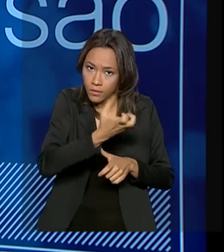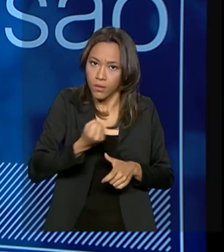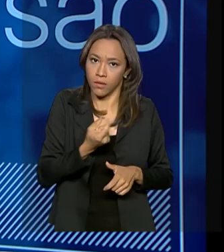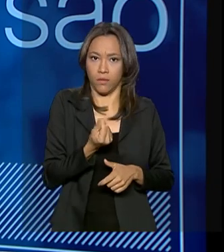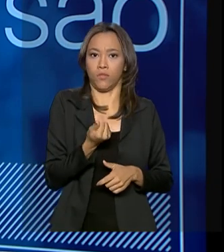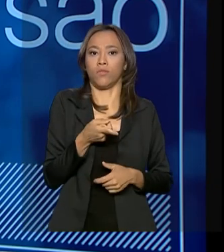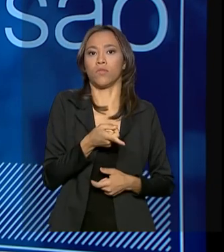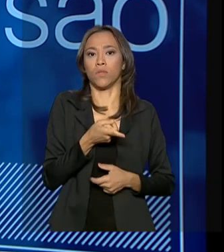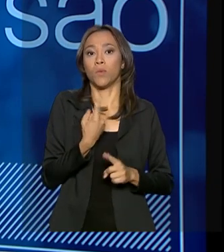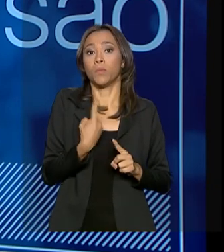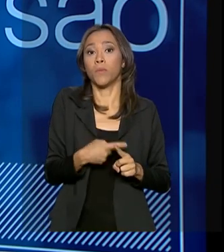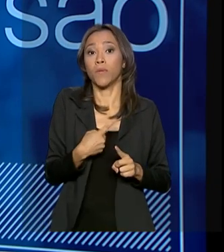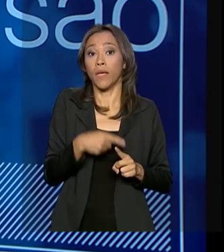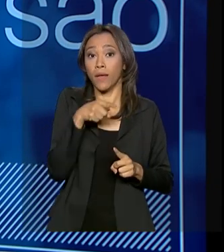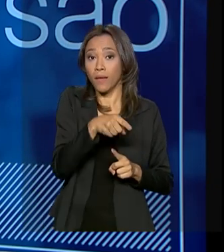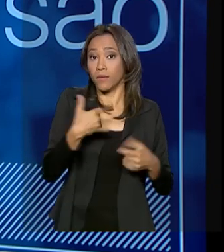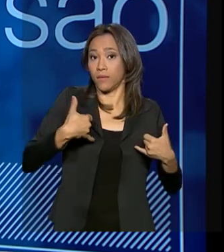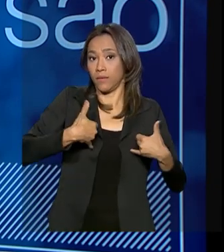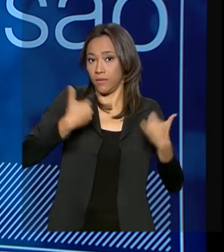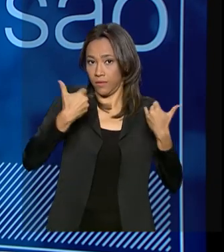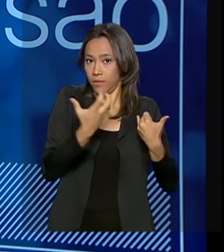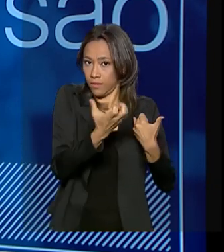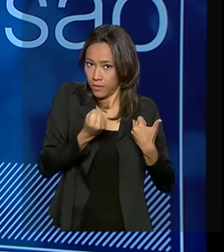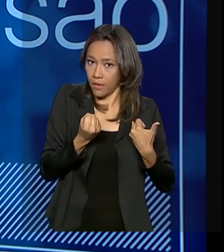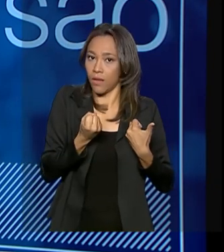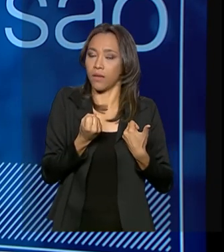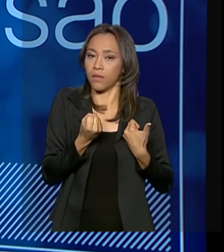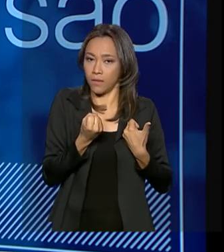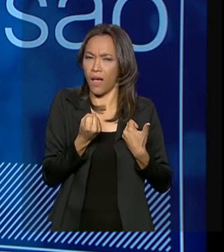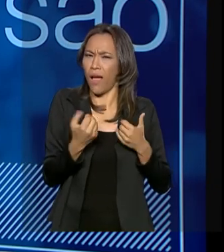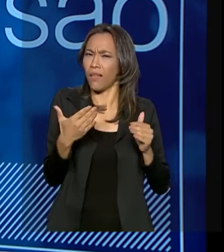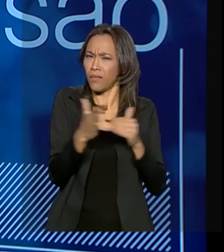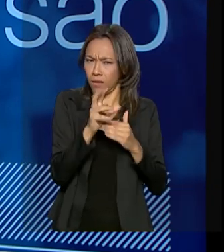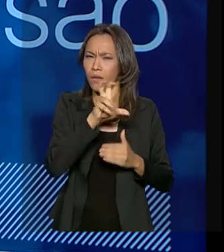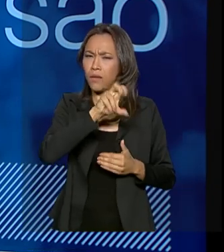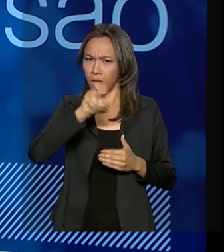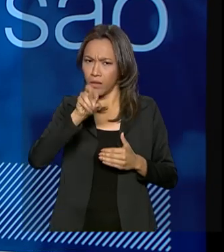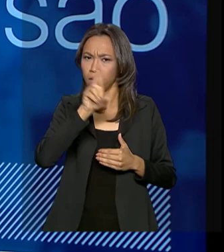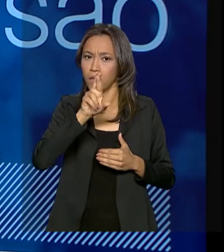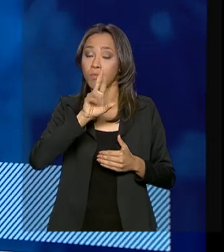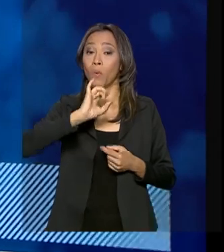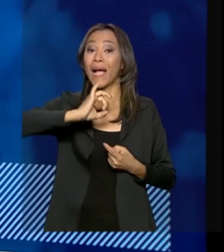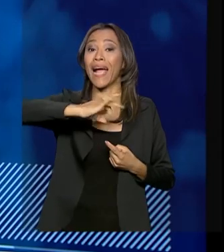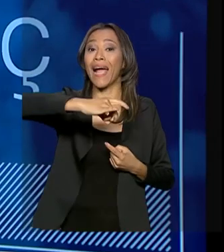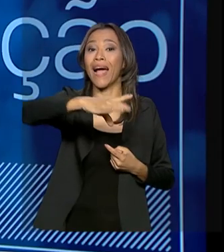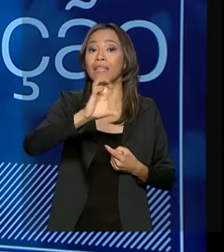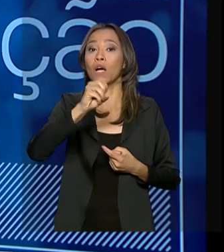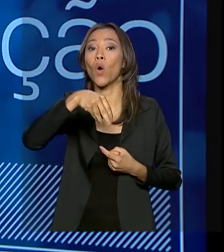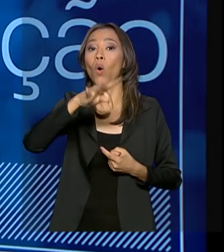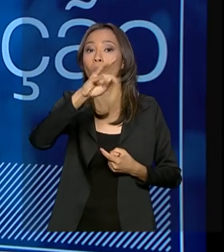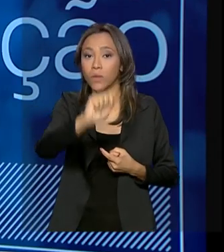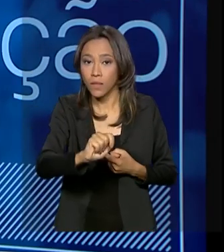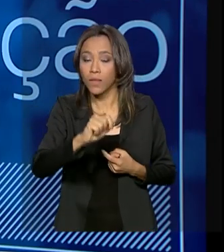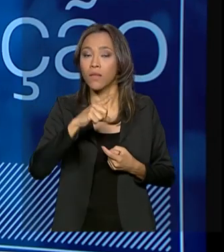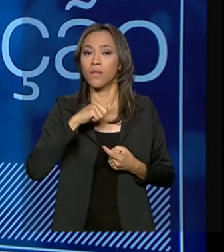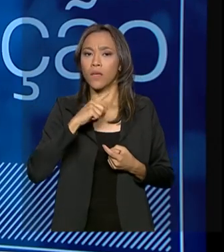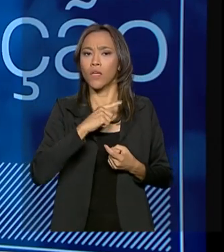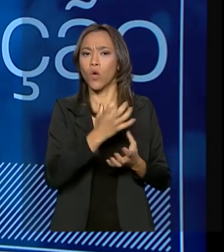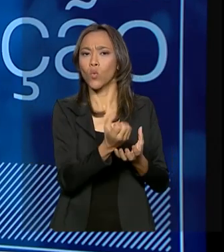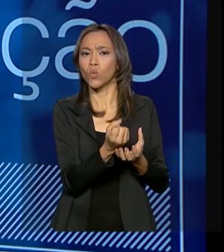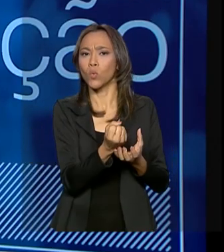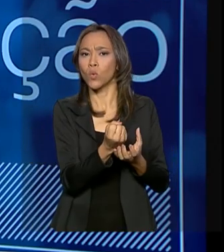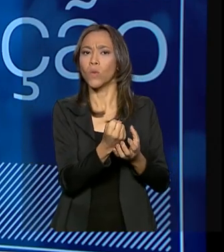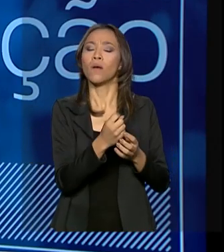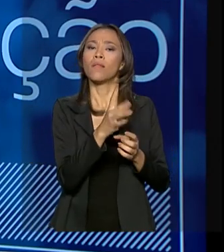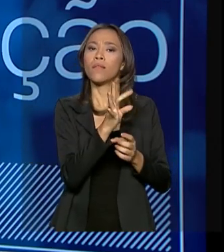por quê? Porque o saque-aniversário, de novo, até R$ 500,00 por conta, tem um rendimento de